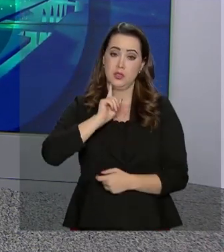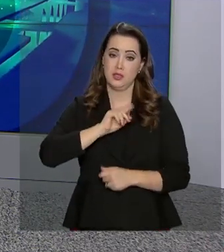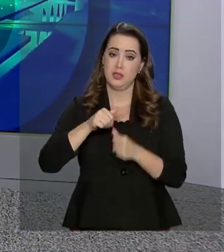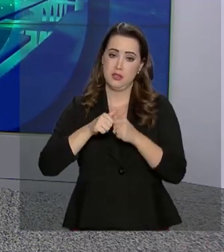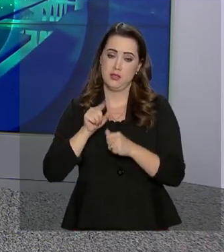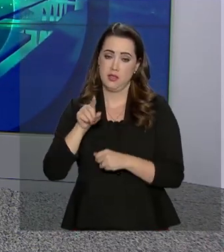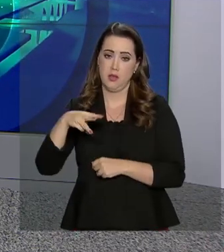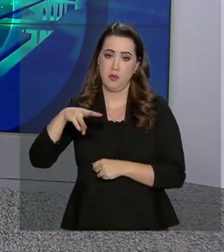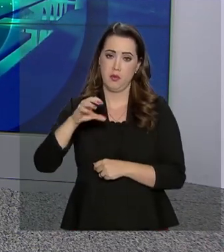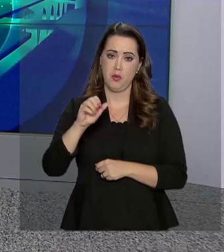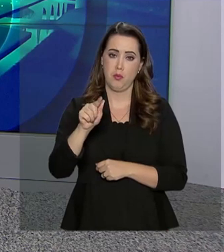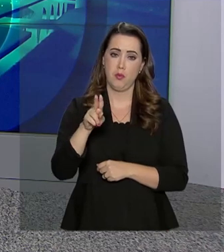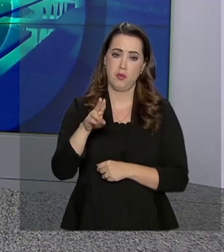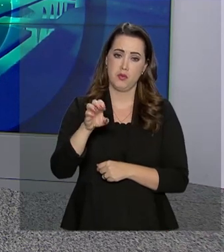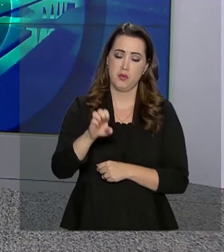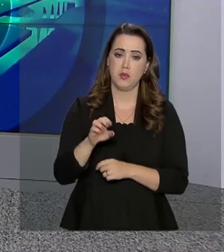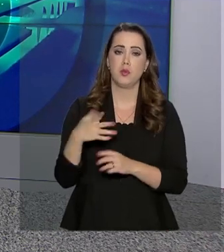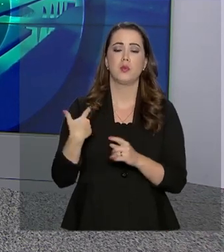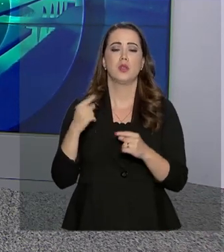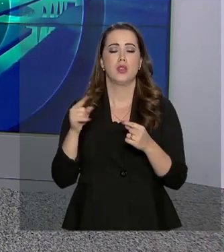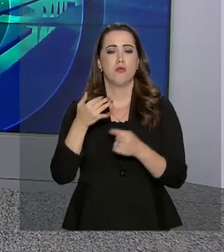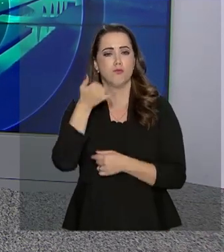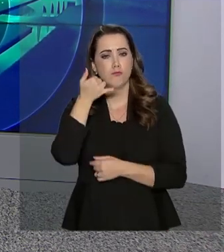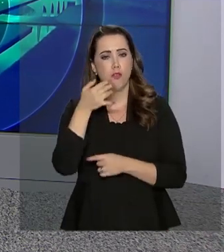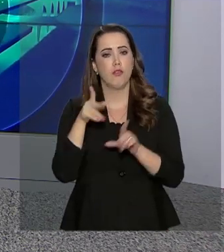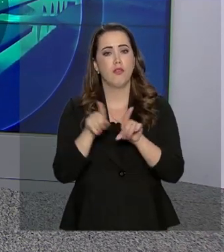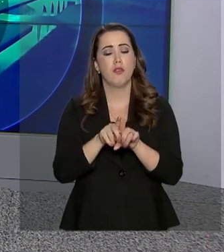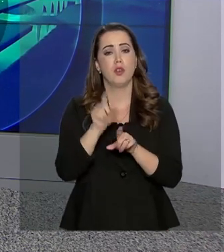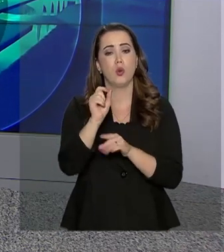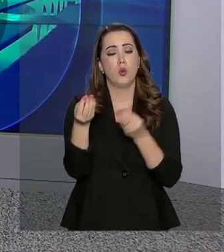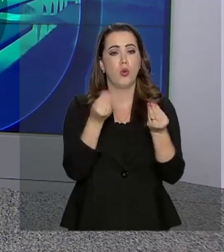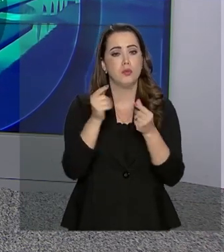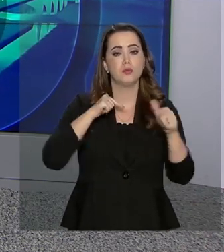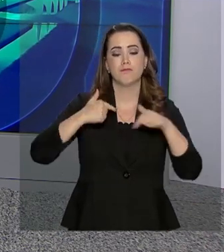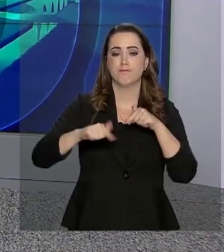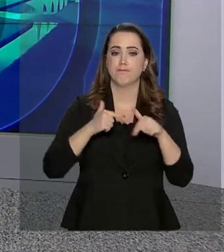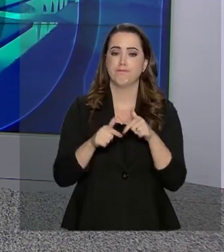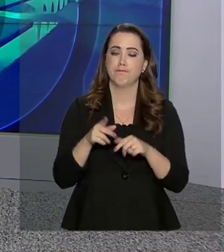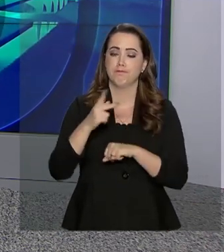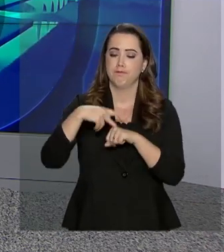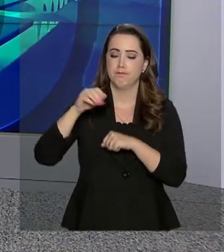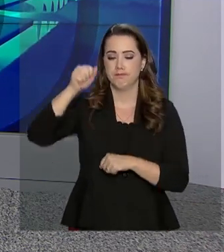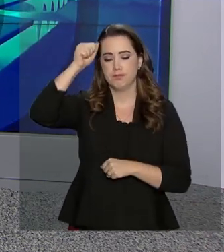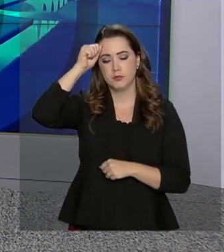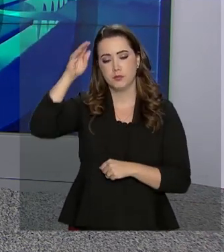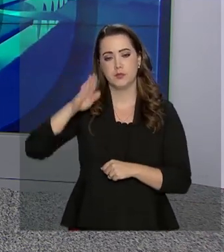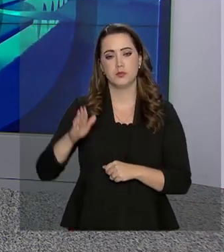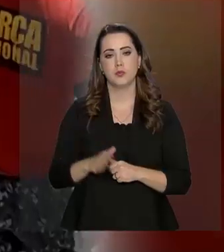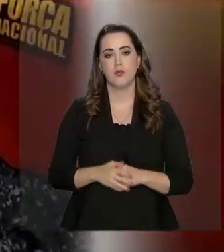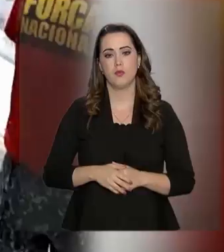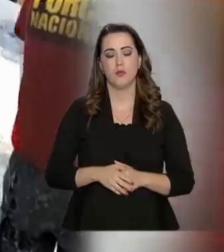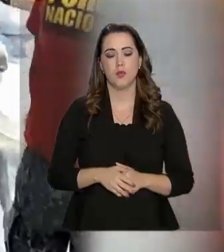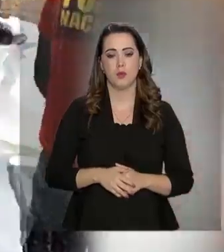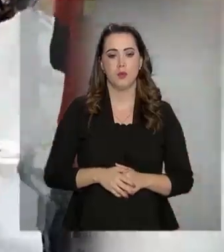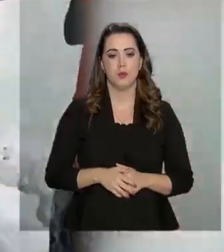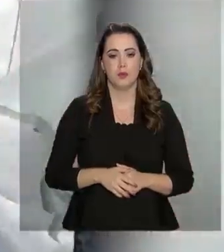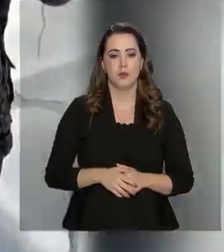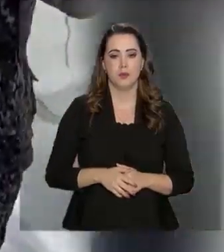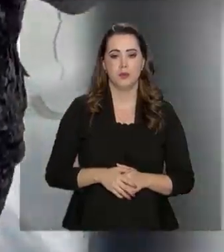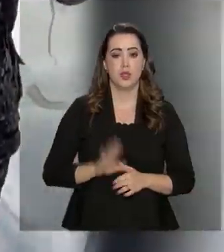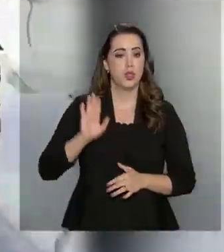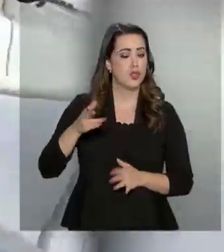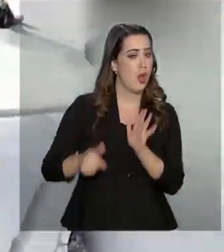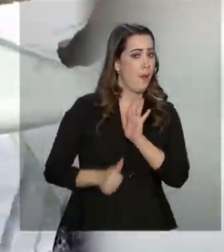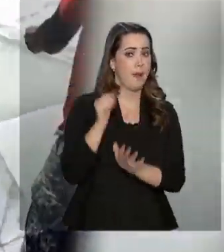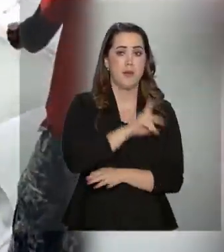Moçambique, fez contato com a nossa equipe. Ele falou sobre o trabalho no país africano. Já